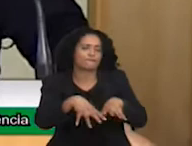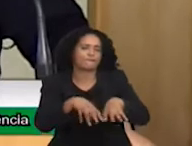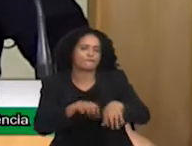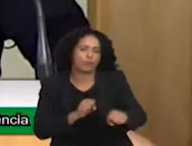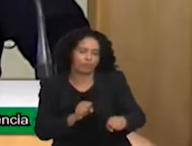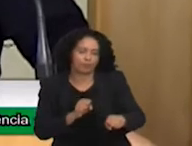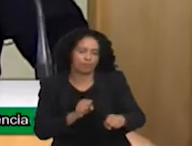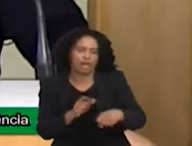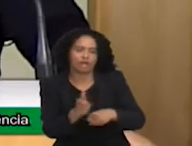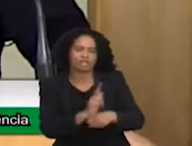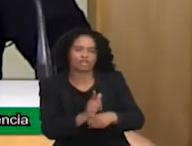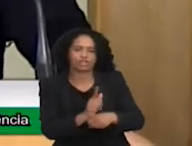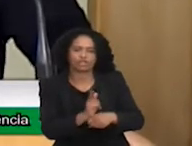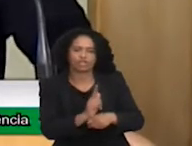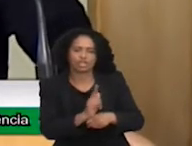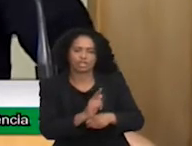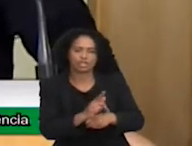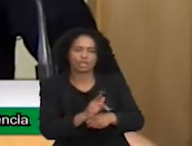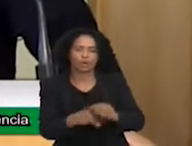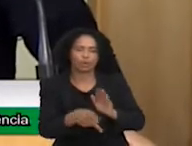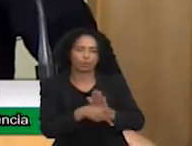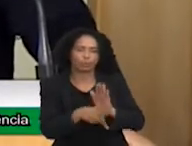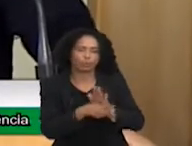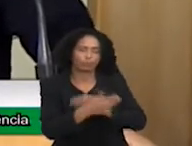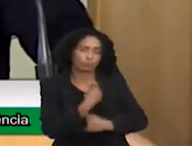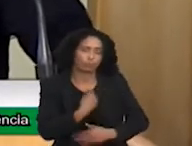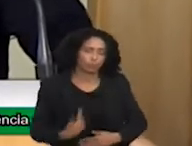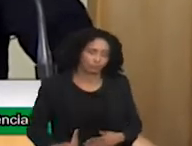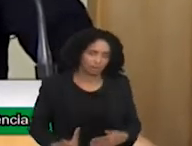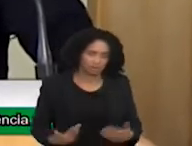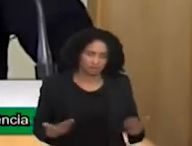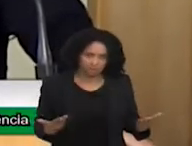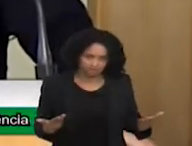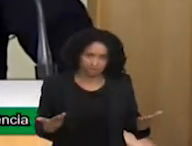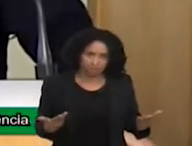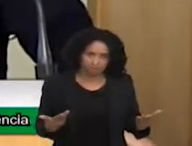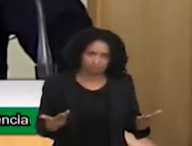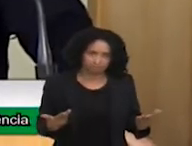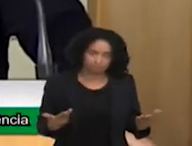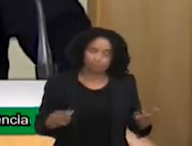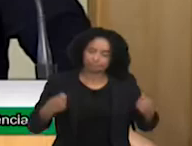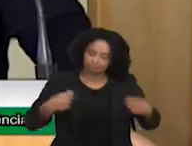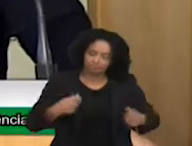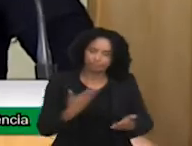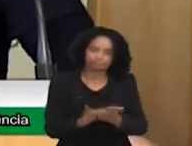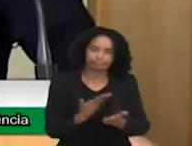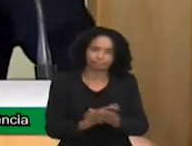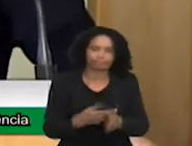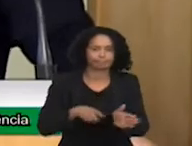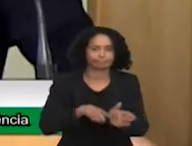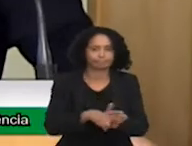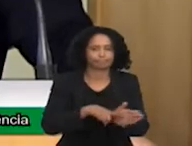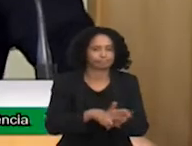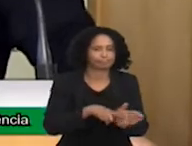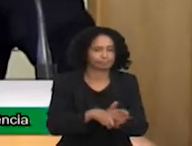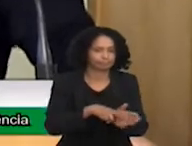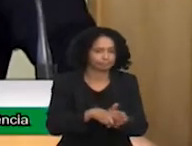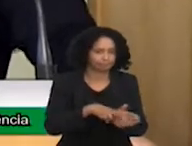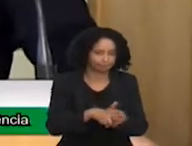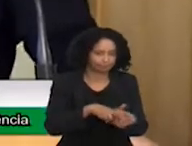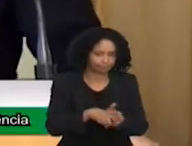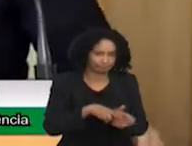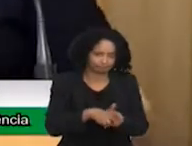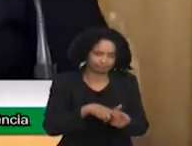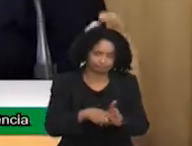as questões de políticas autossustentáveis. O sistema, ele é um gerenciador,